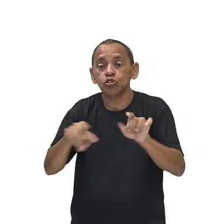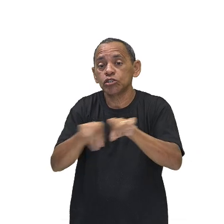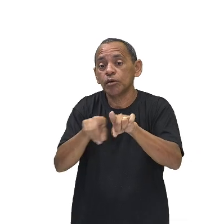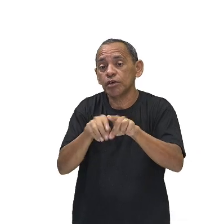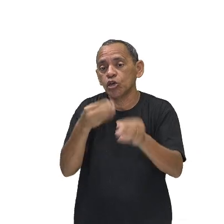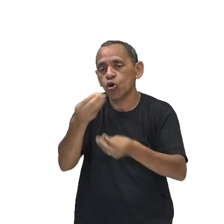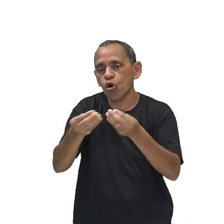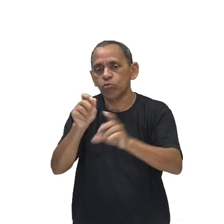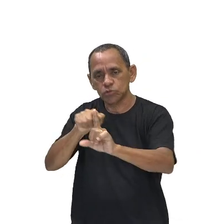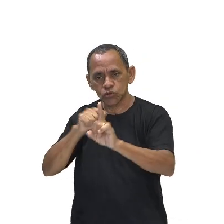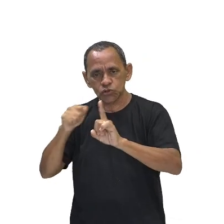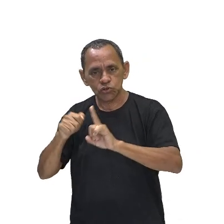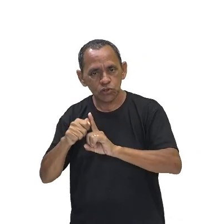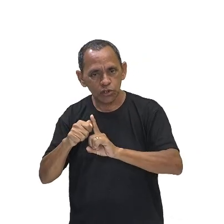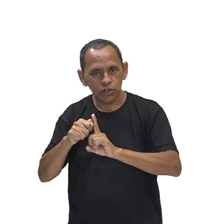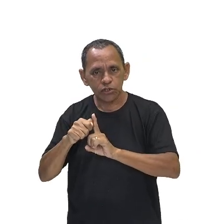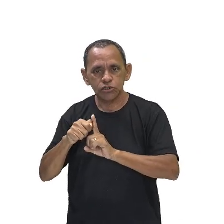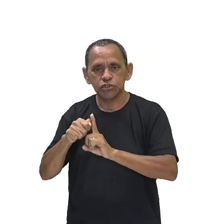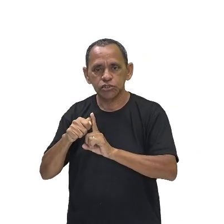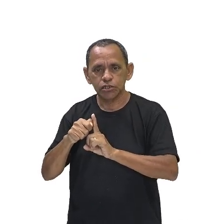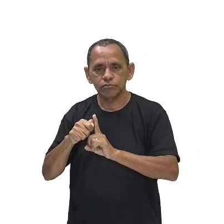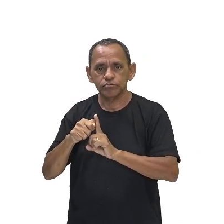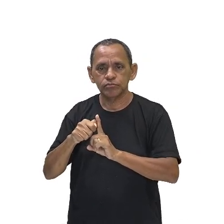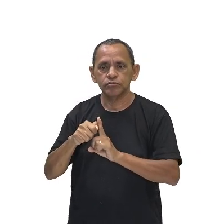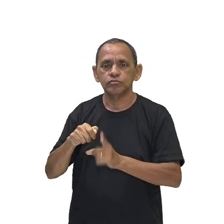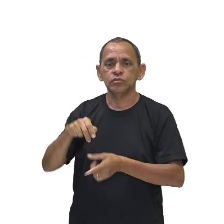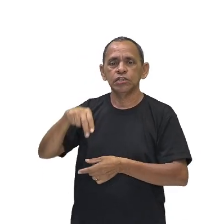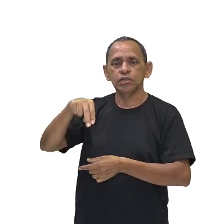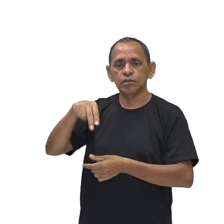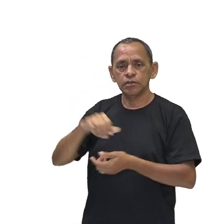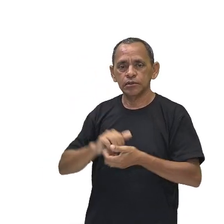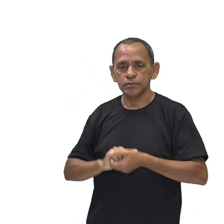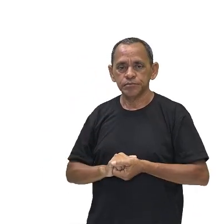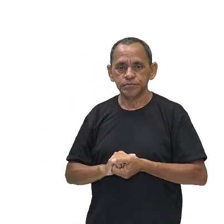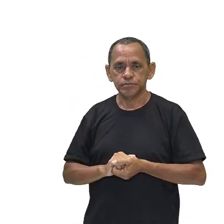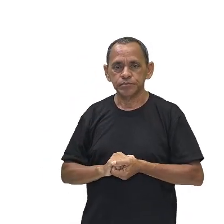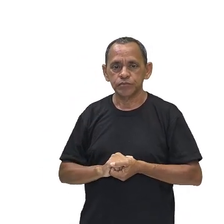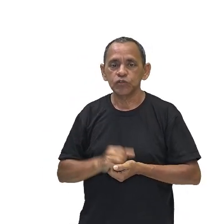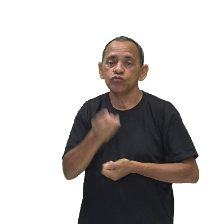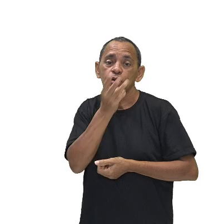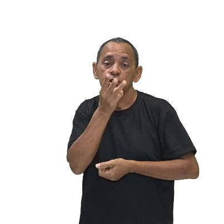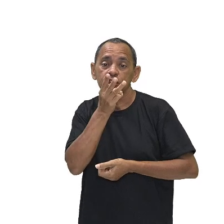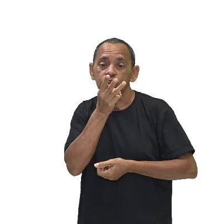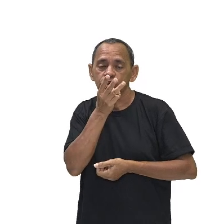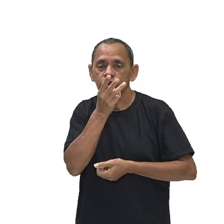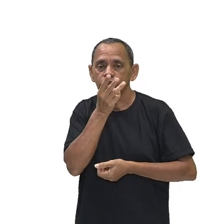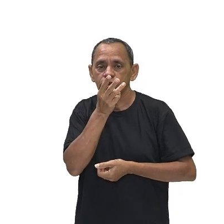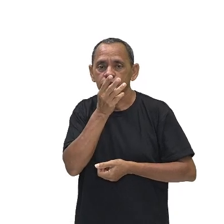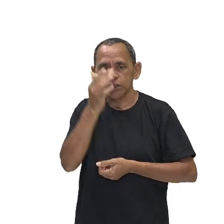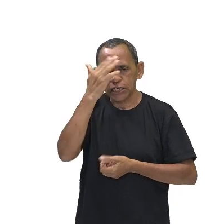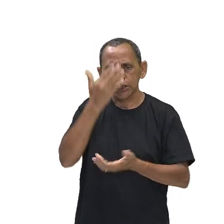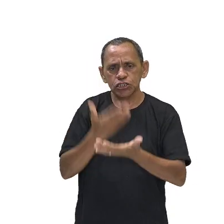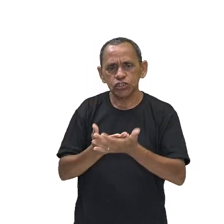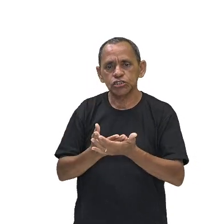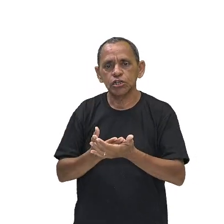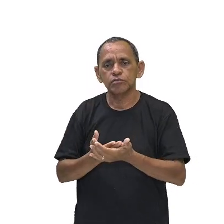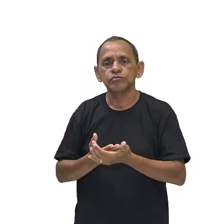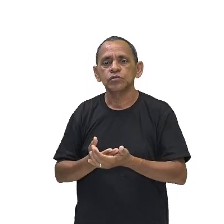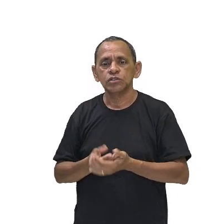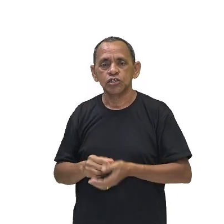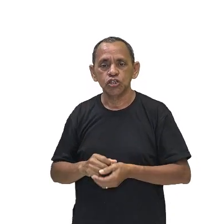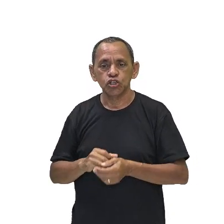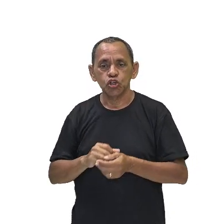sociologia weberiana critica o positivismo, lembra do positivismo? O positivismo de Conte, né? E